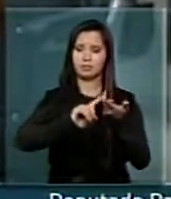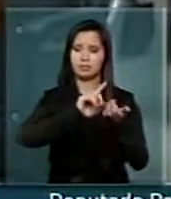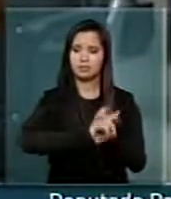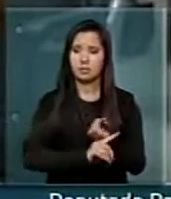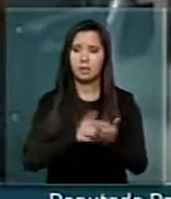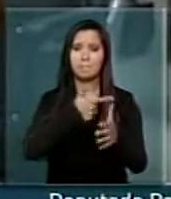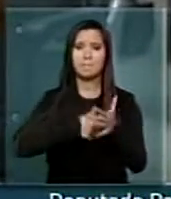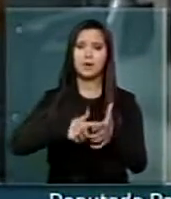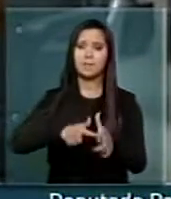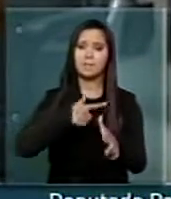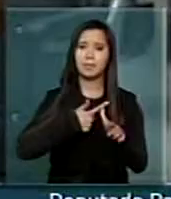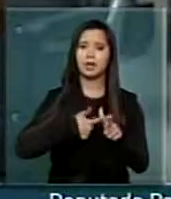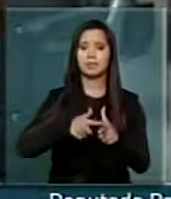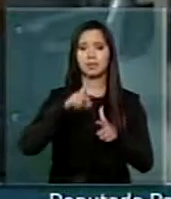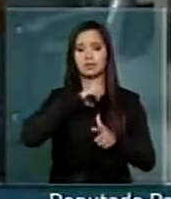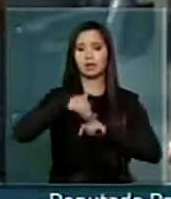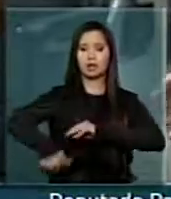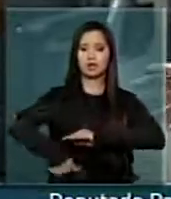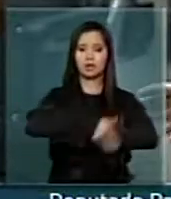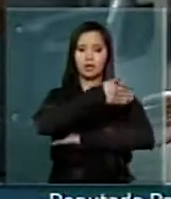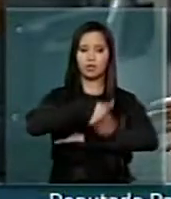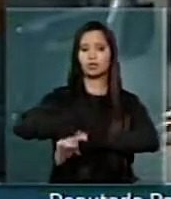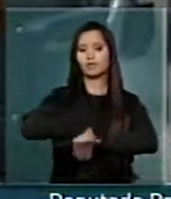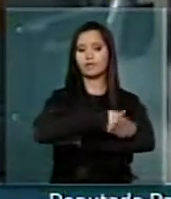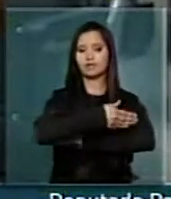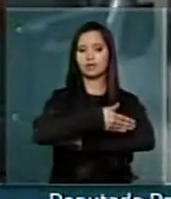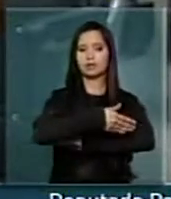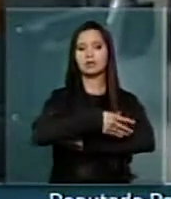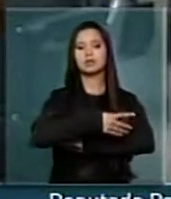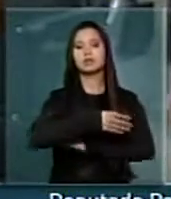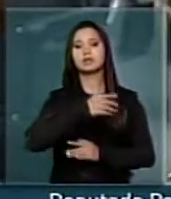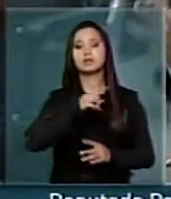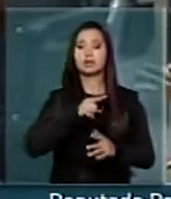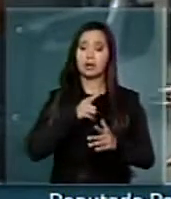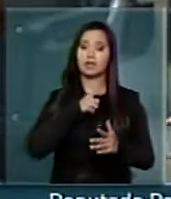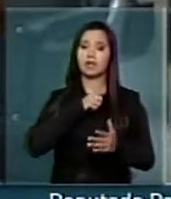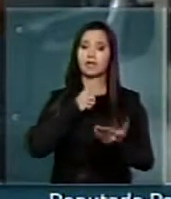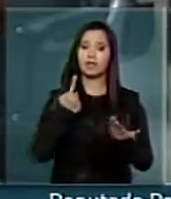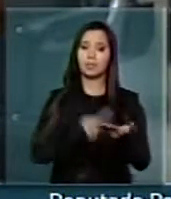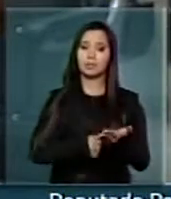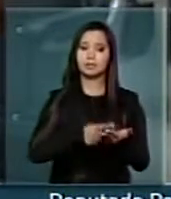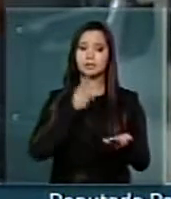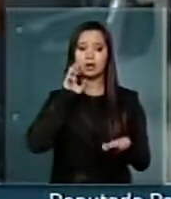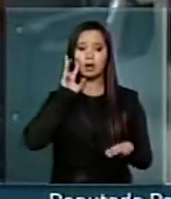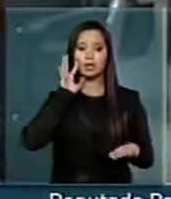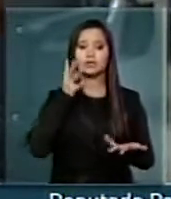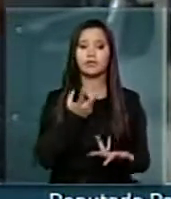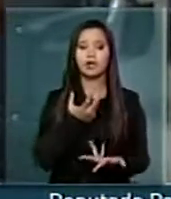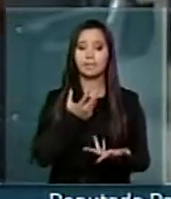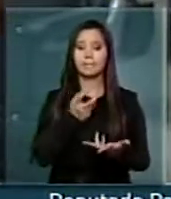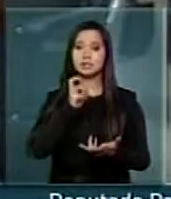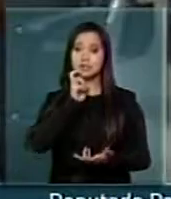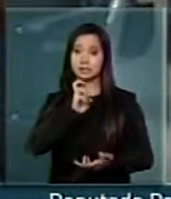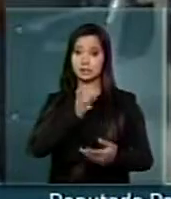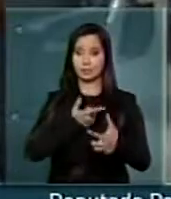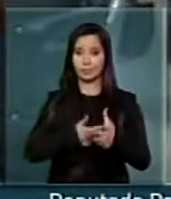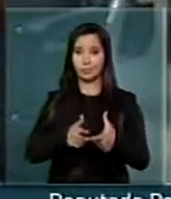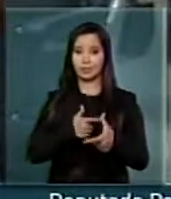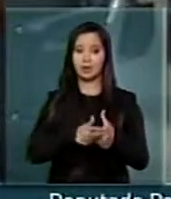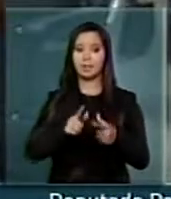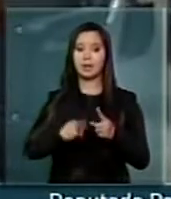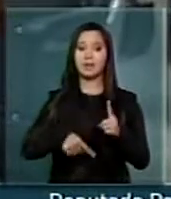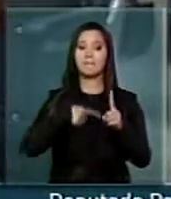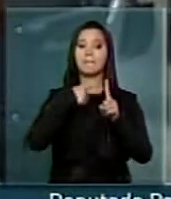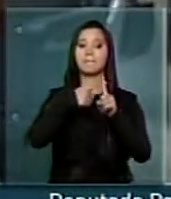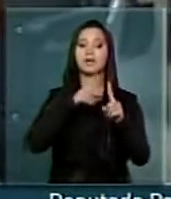Espírito Santo e se comprometeu, num prazo muito curto, a resolver cinco pequenos problemas e incluir todas as